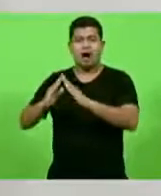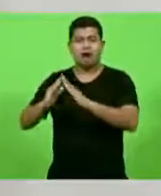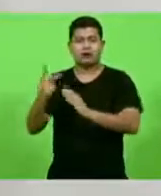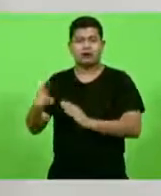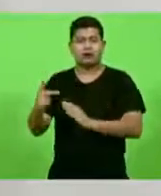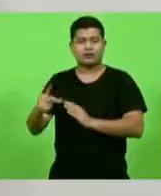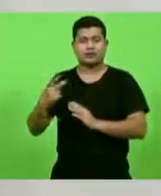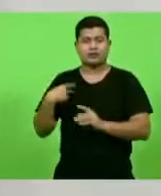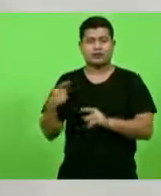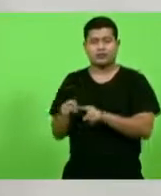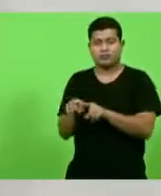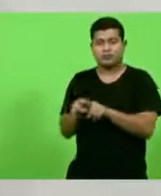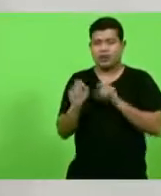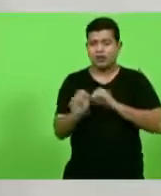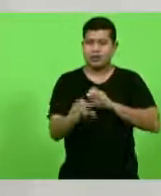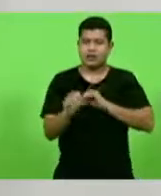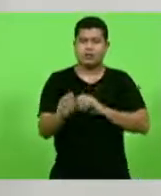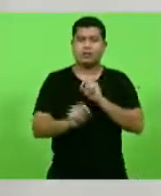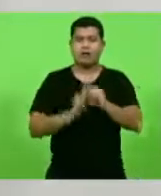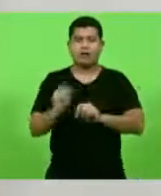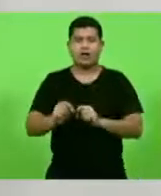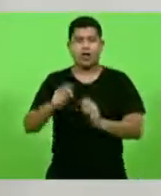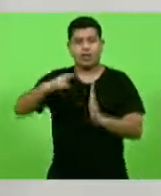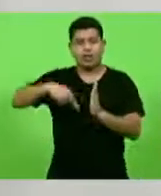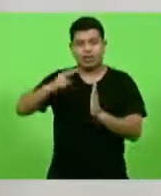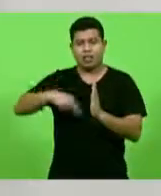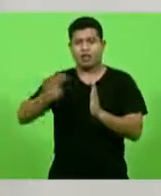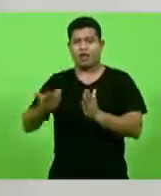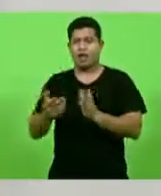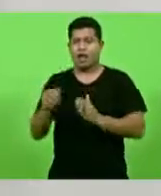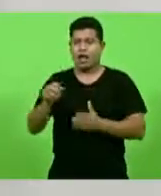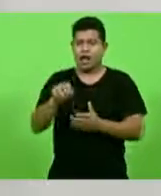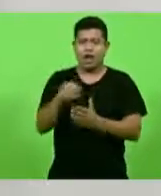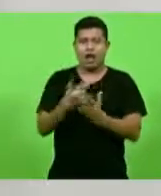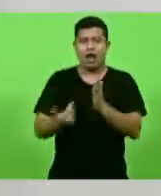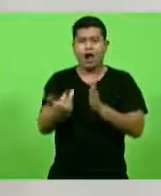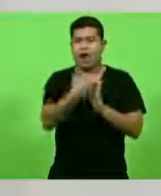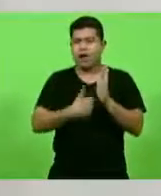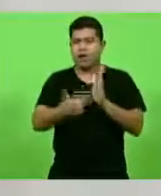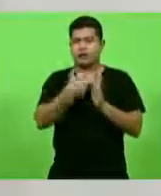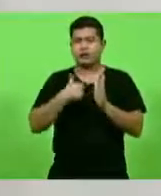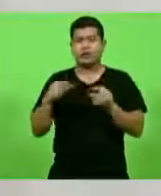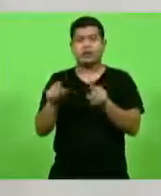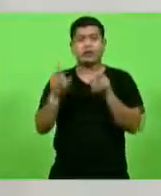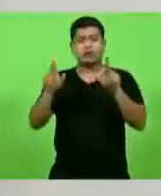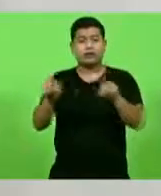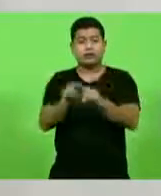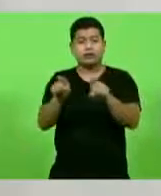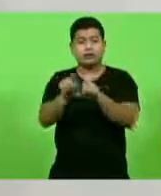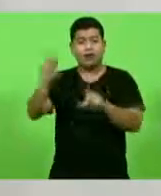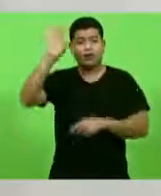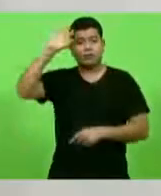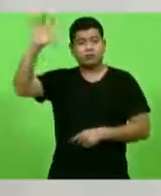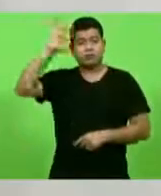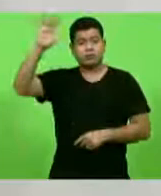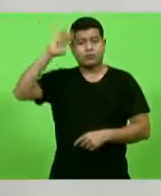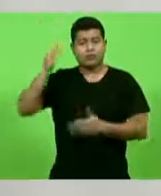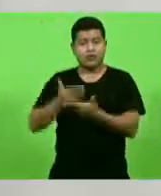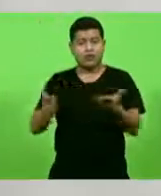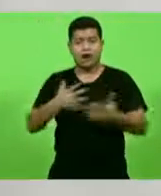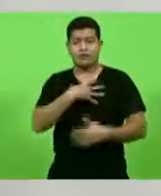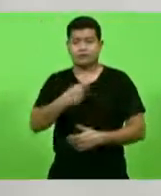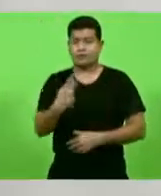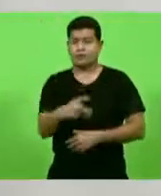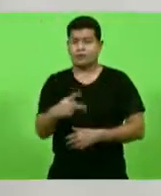a ler, escrever, desenhar, escutar, a ter pensamento crítico como ele e, sobretudo, respeitar a